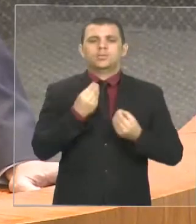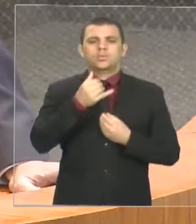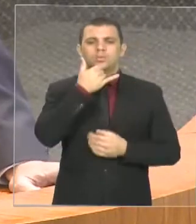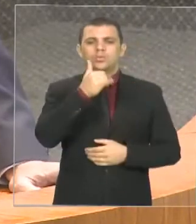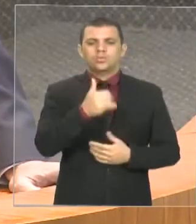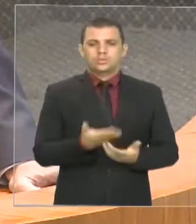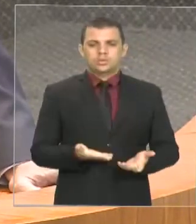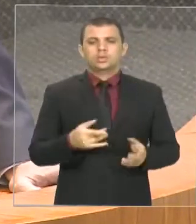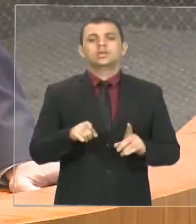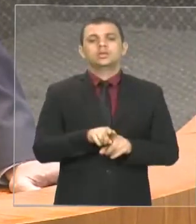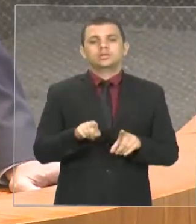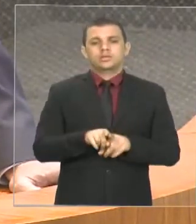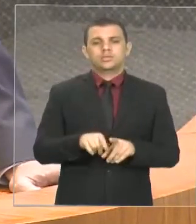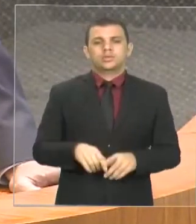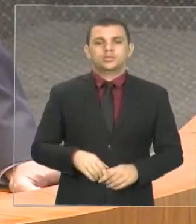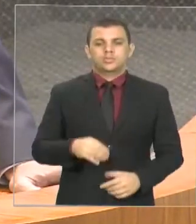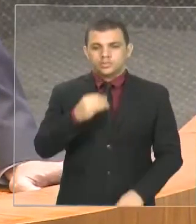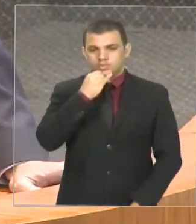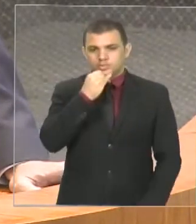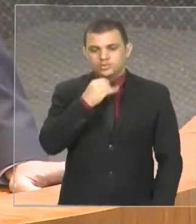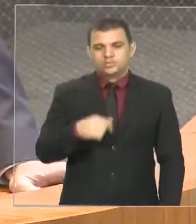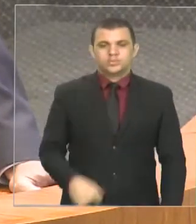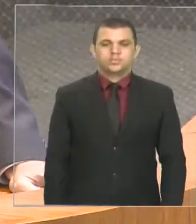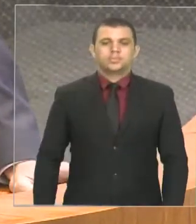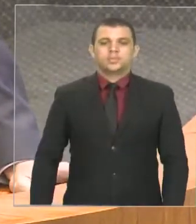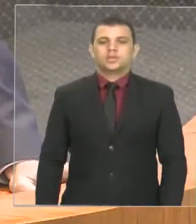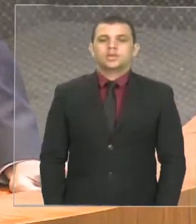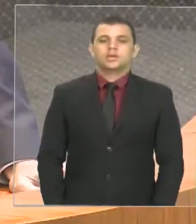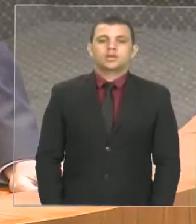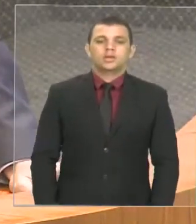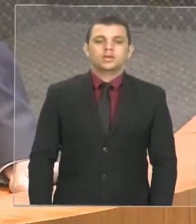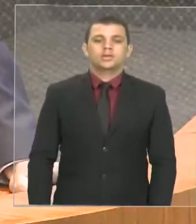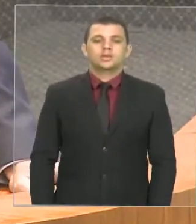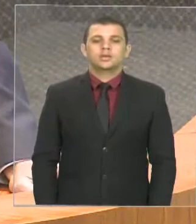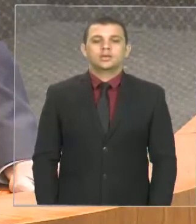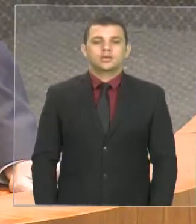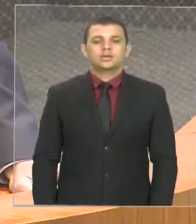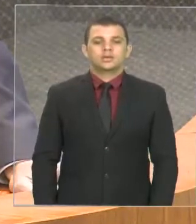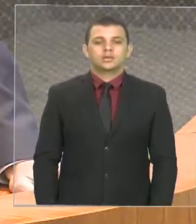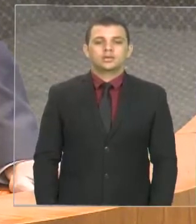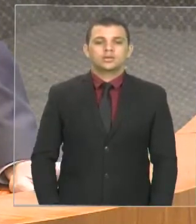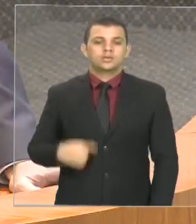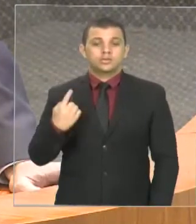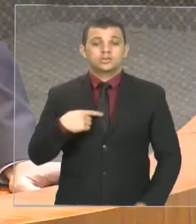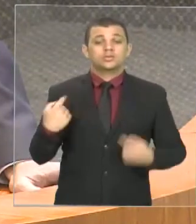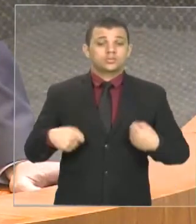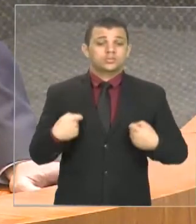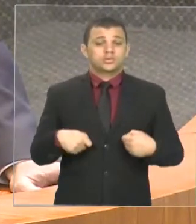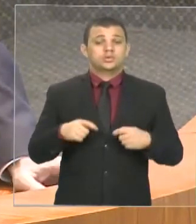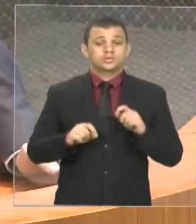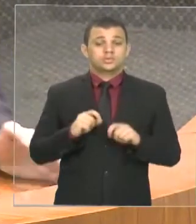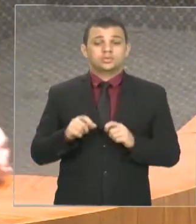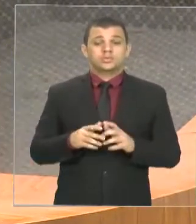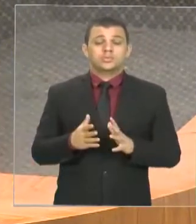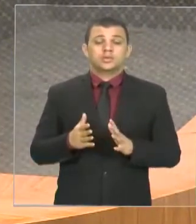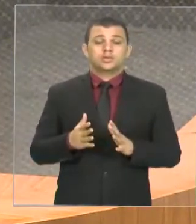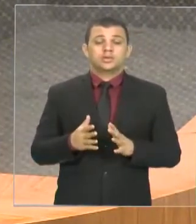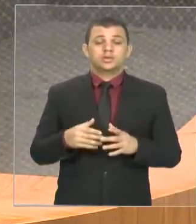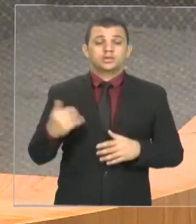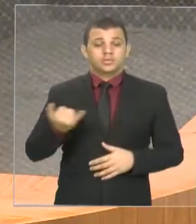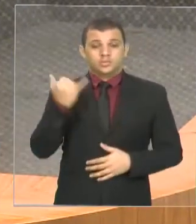o ex-deputado Zé Jorge, deputado, é que uma coisa, é importante que se diga, o Maranhão,